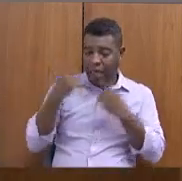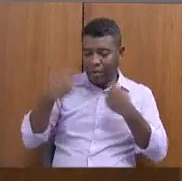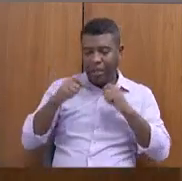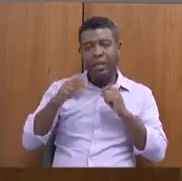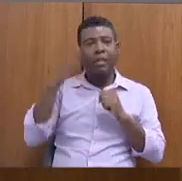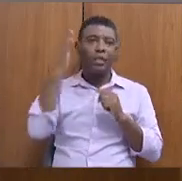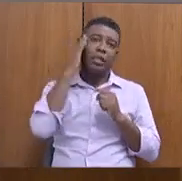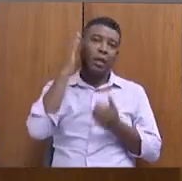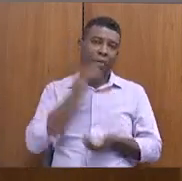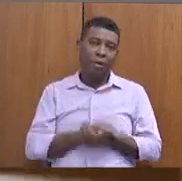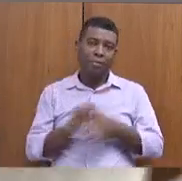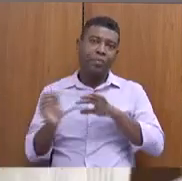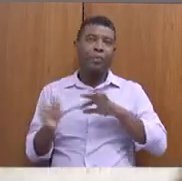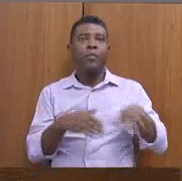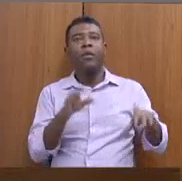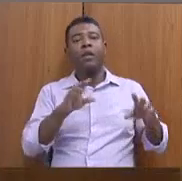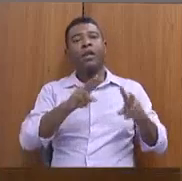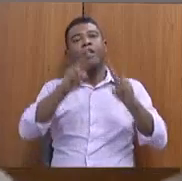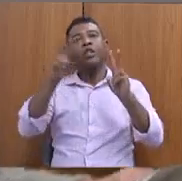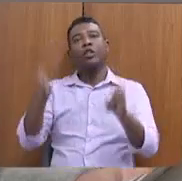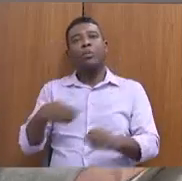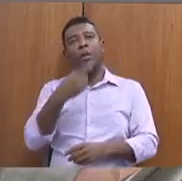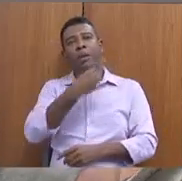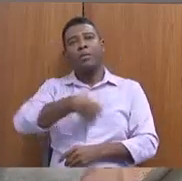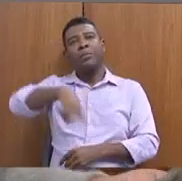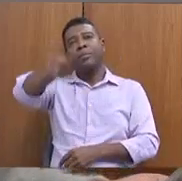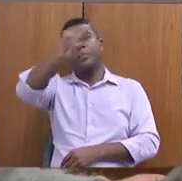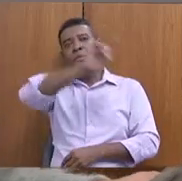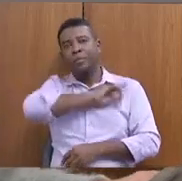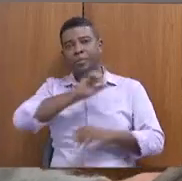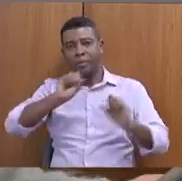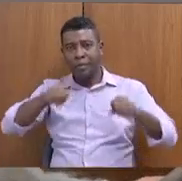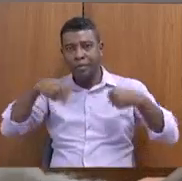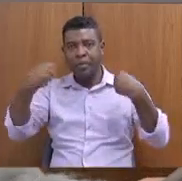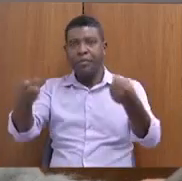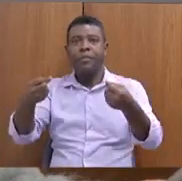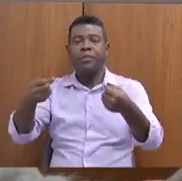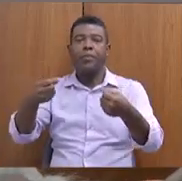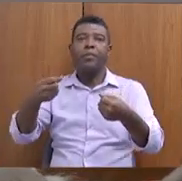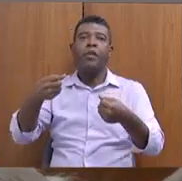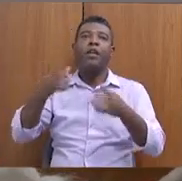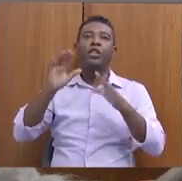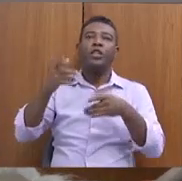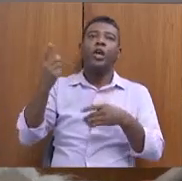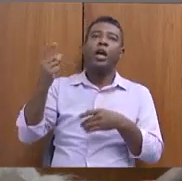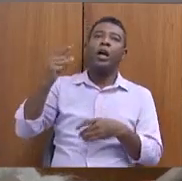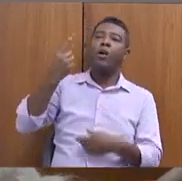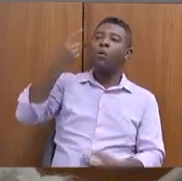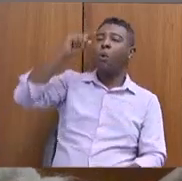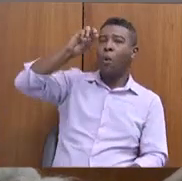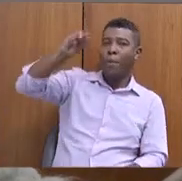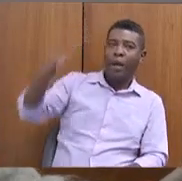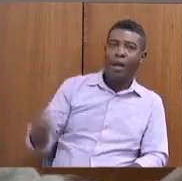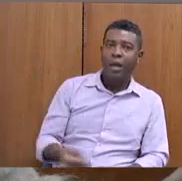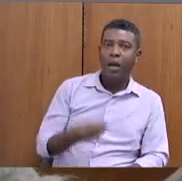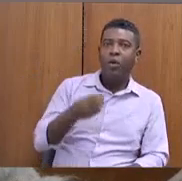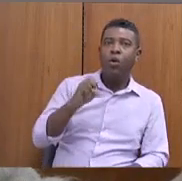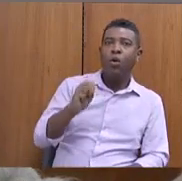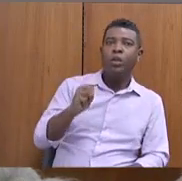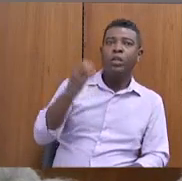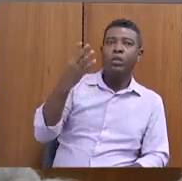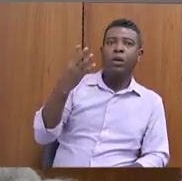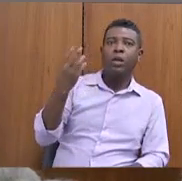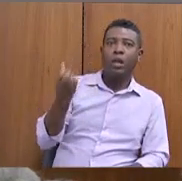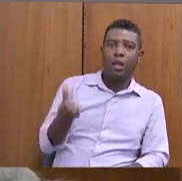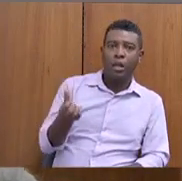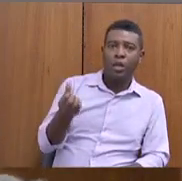Hoje, nós temos investido nele R$ 1.242.624,75.